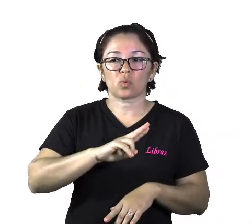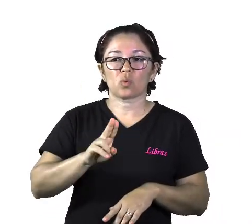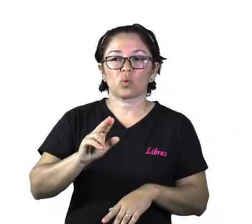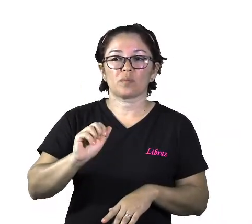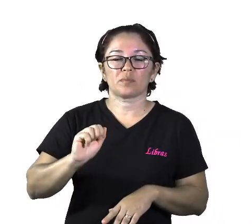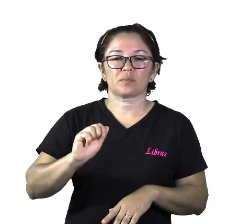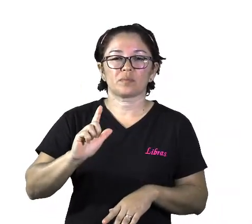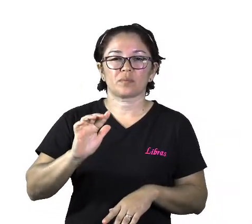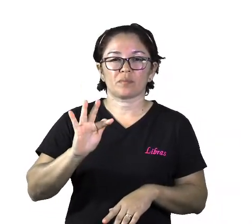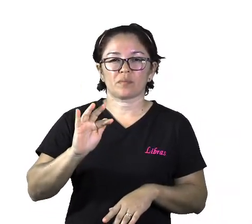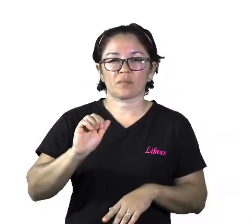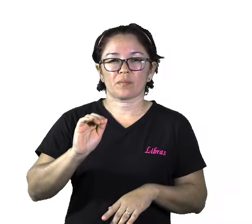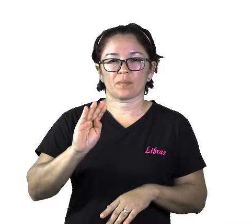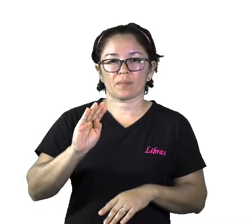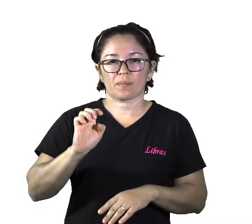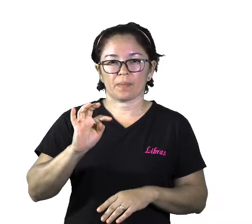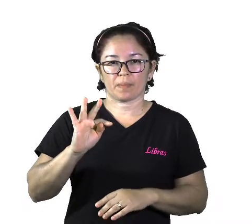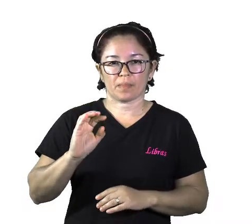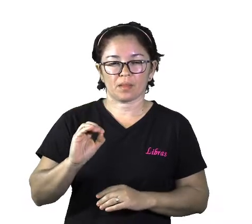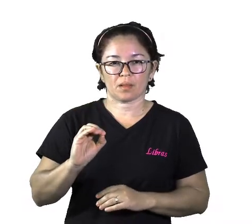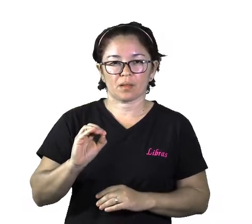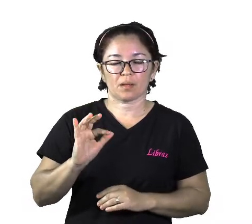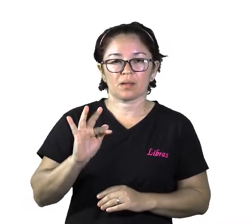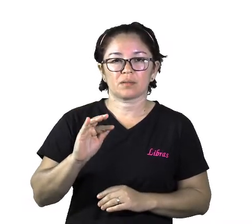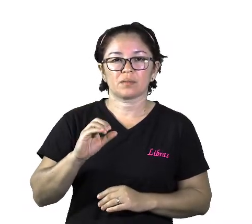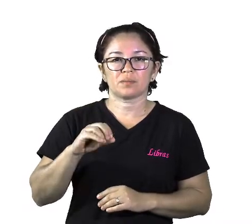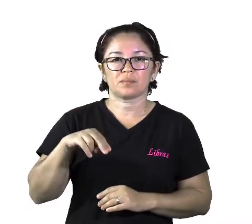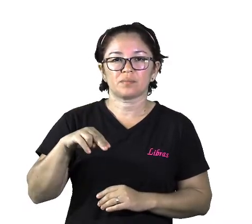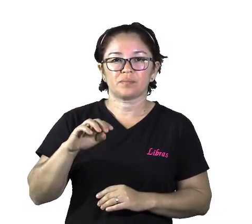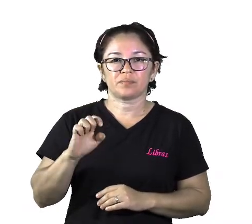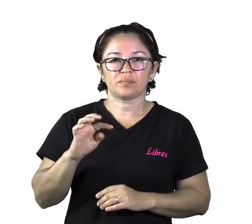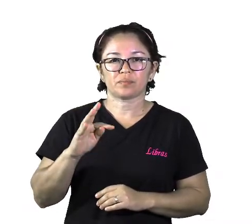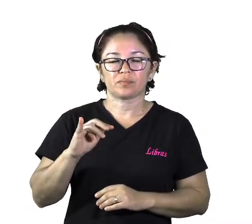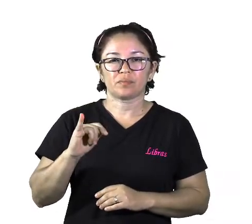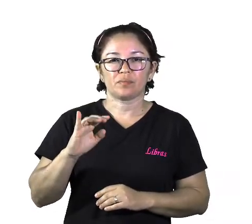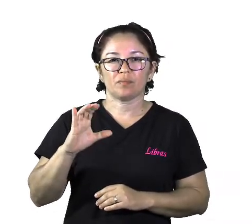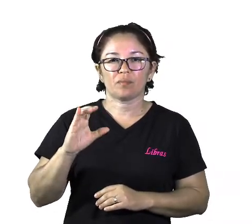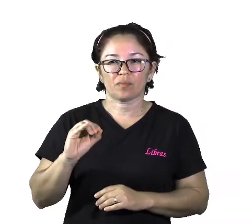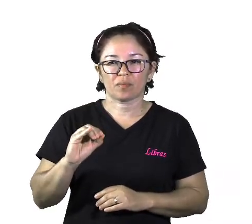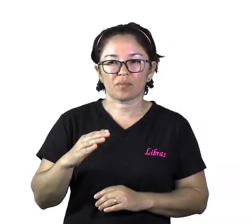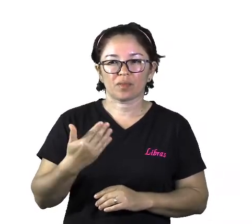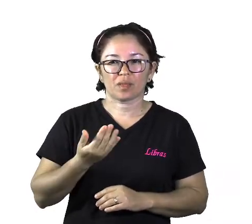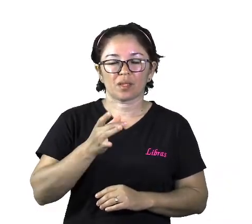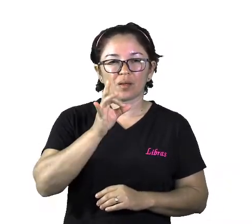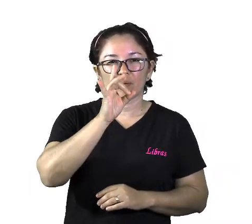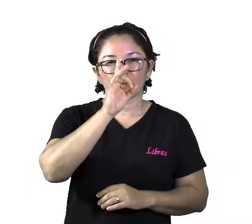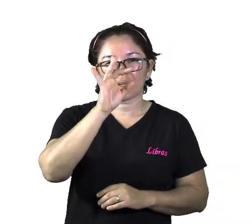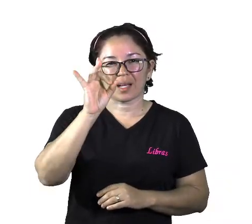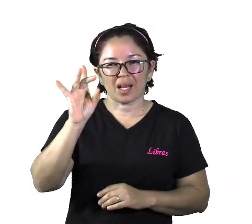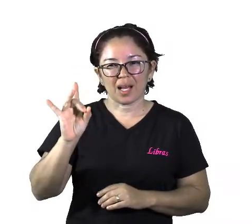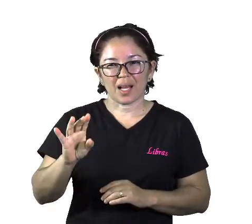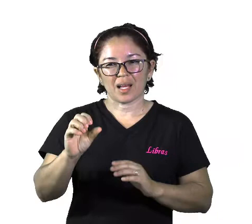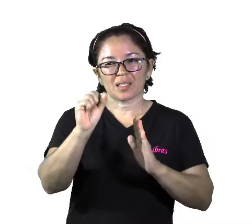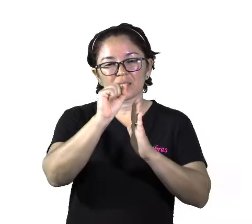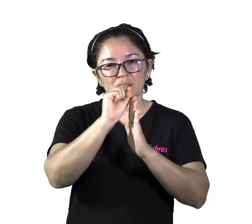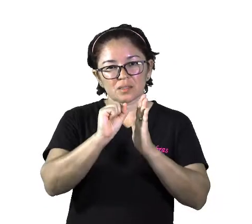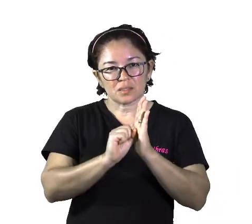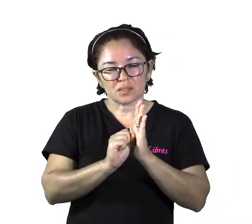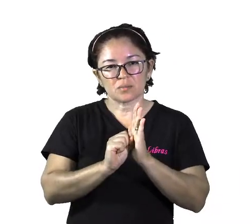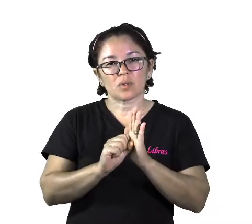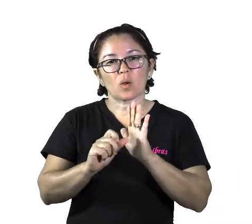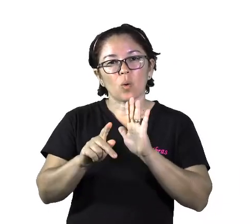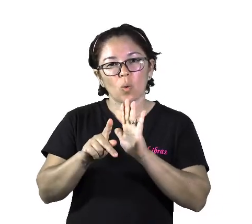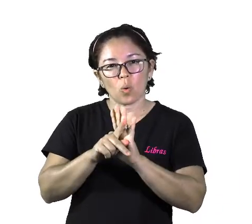figuras aí nesse alfabeto representam o alfabeto fenício. Esse alfabeto, meninos,